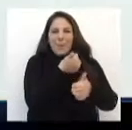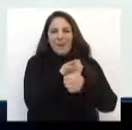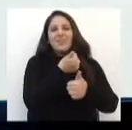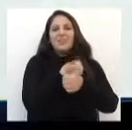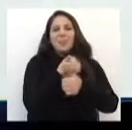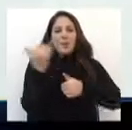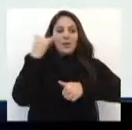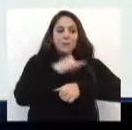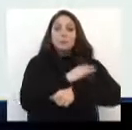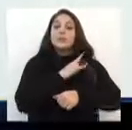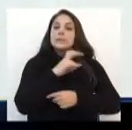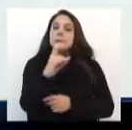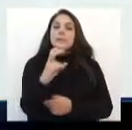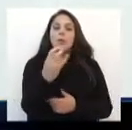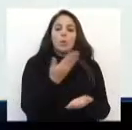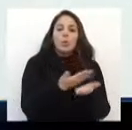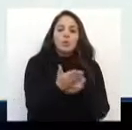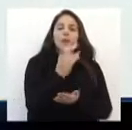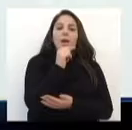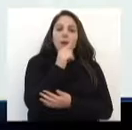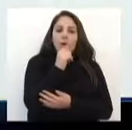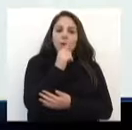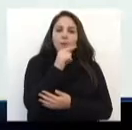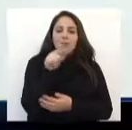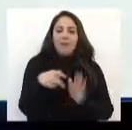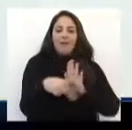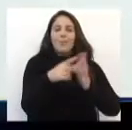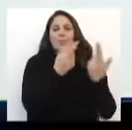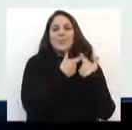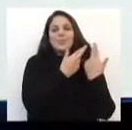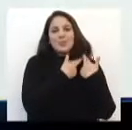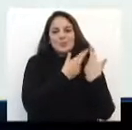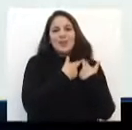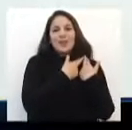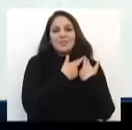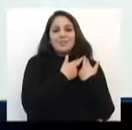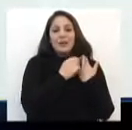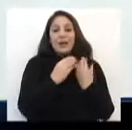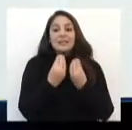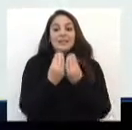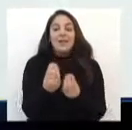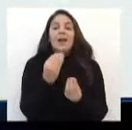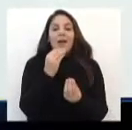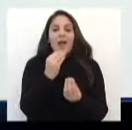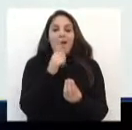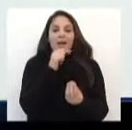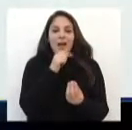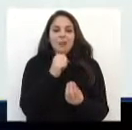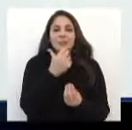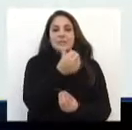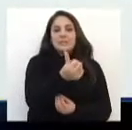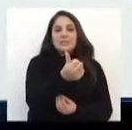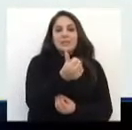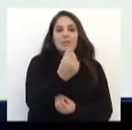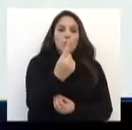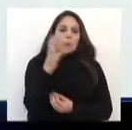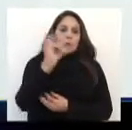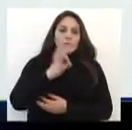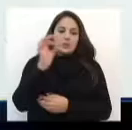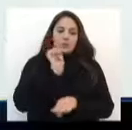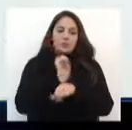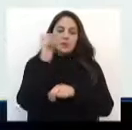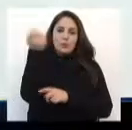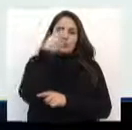são cinco nascentes que abastecem 61% do estado aqui do Rio Grande do Sul.